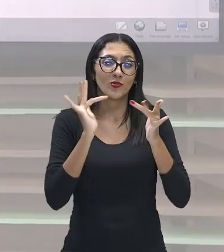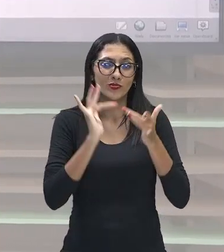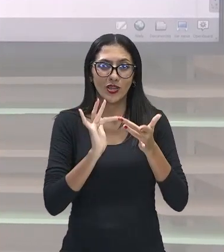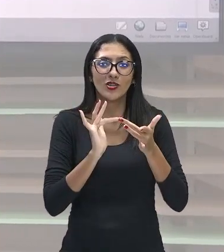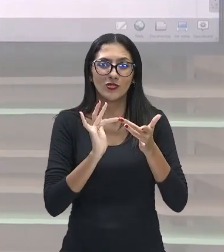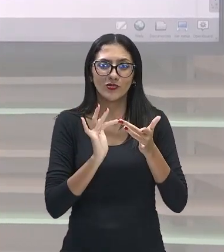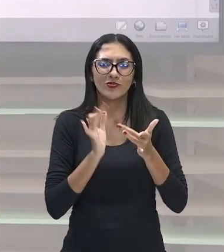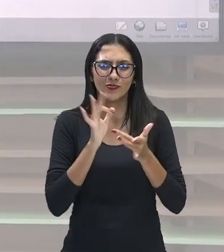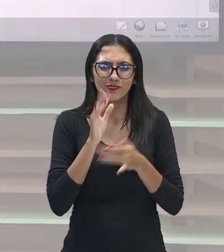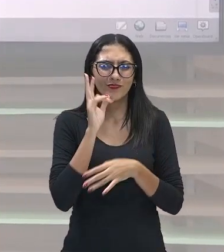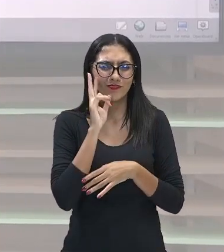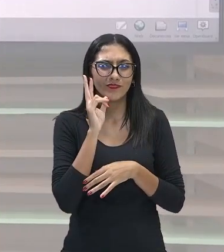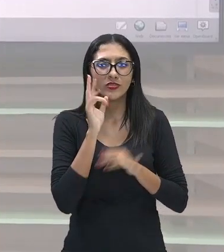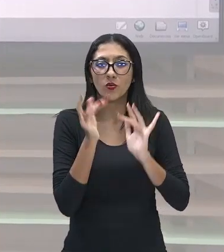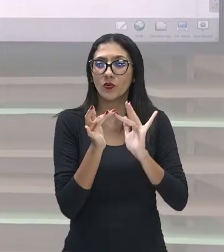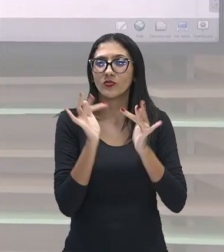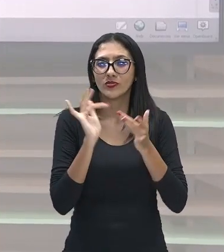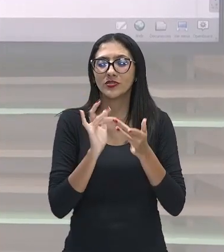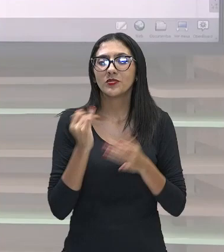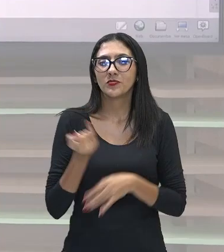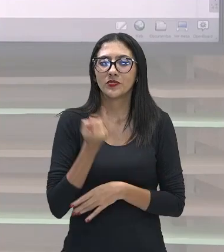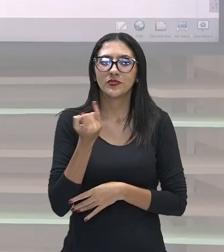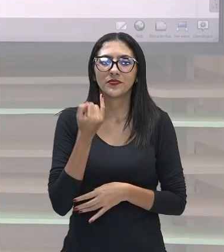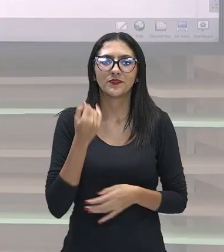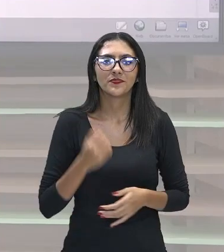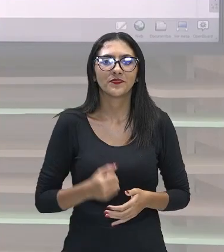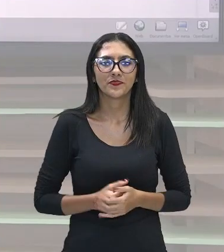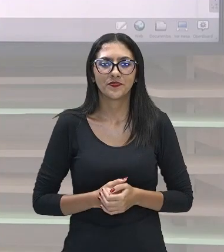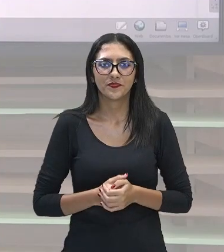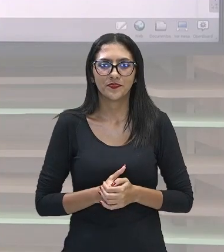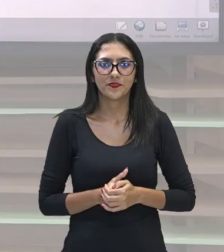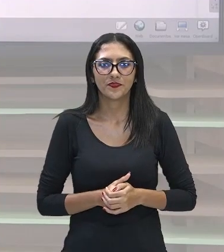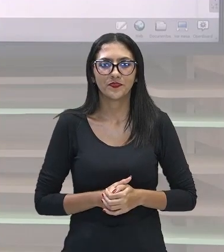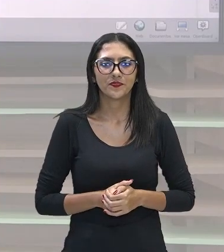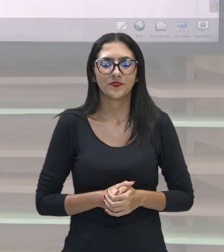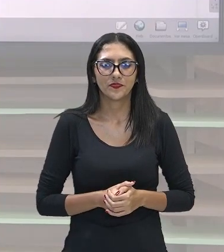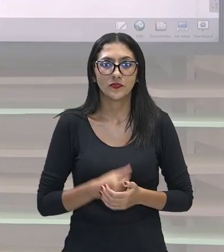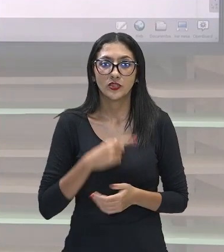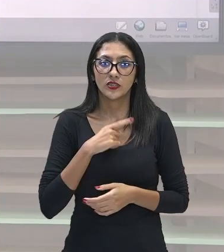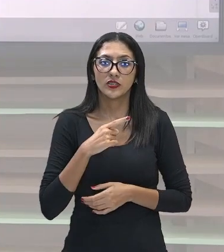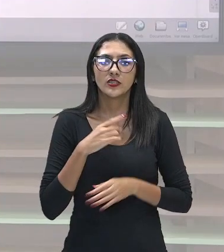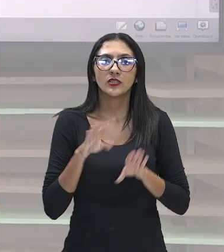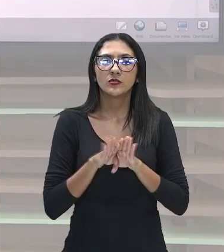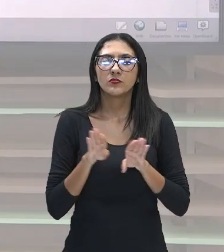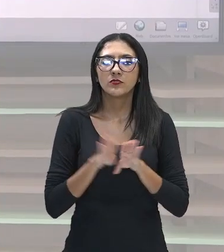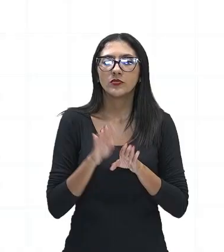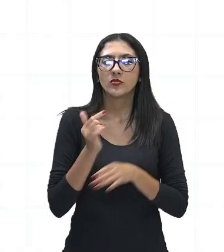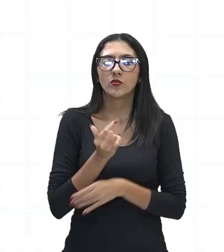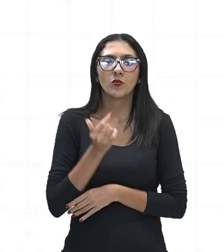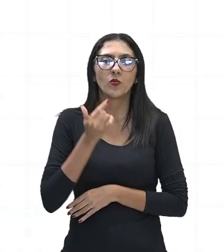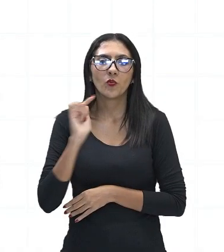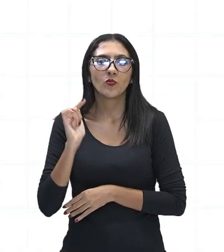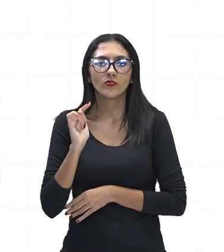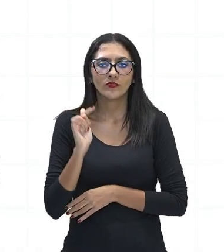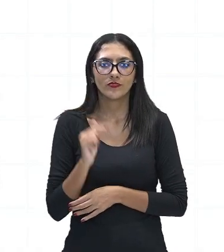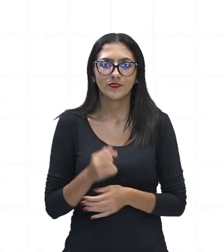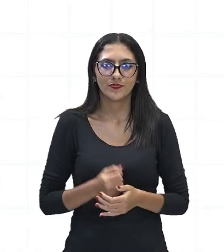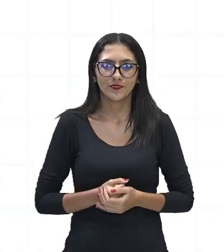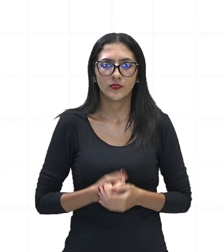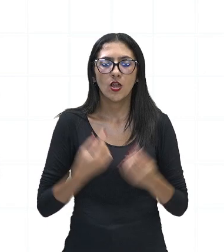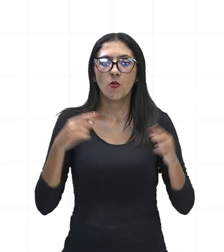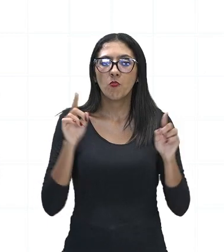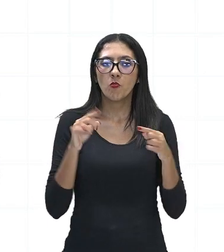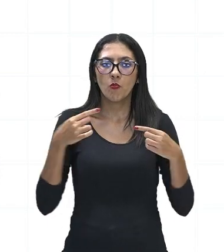lendo, do texto que a gente está lendo. Temos também uma letra de música. As músicas